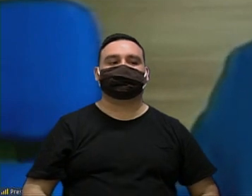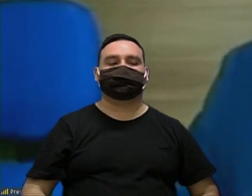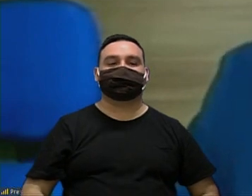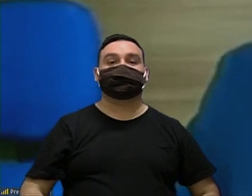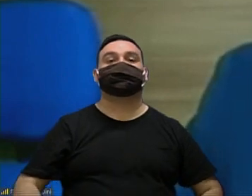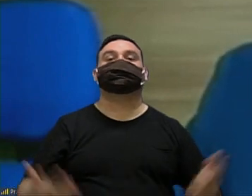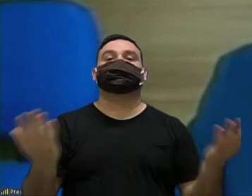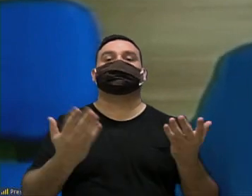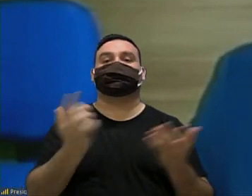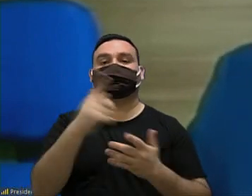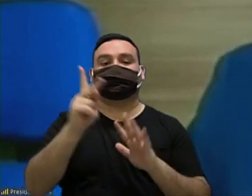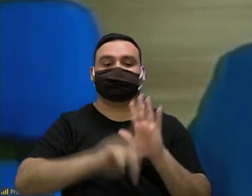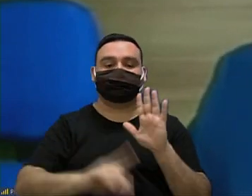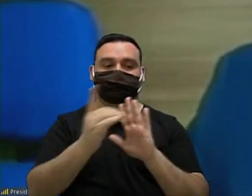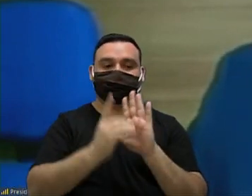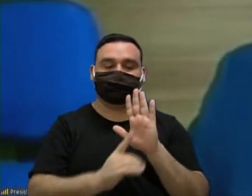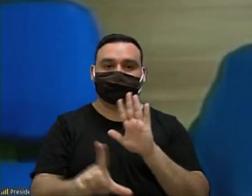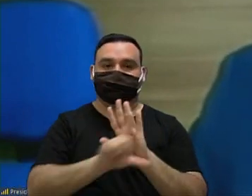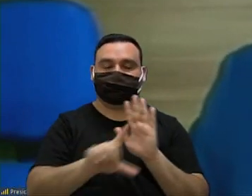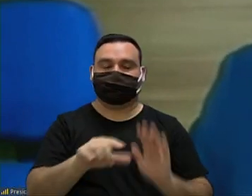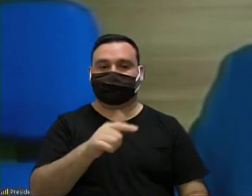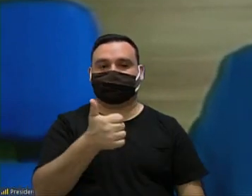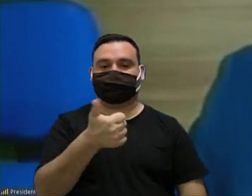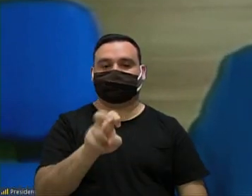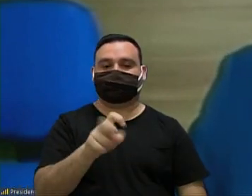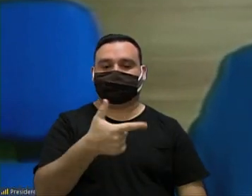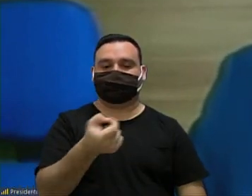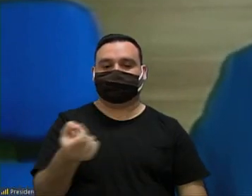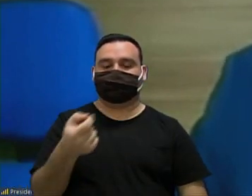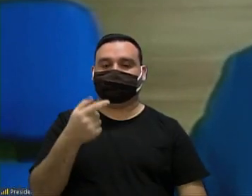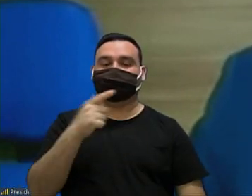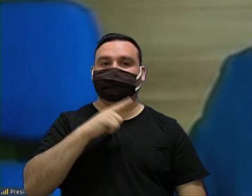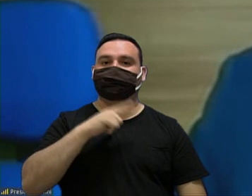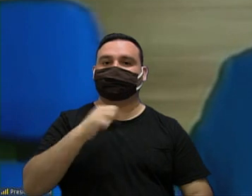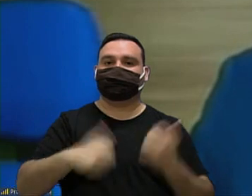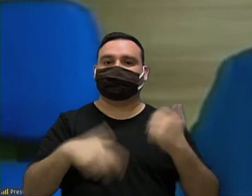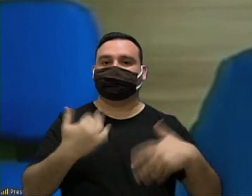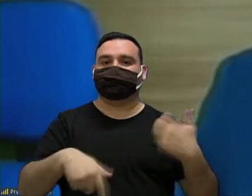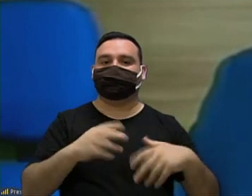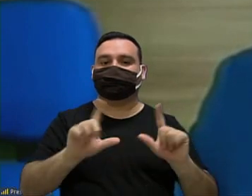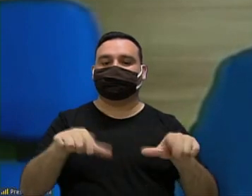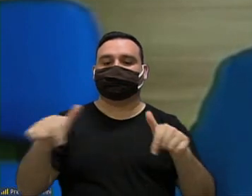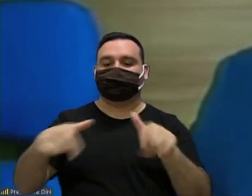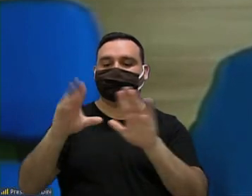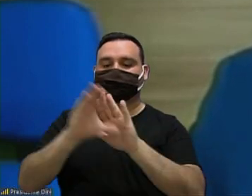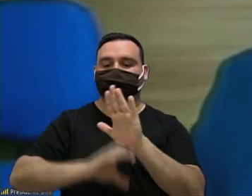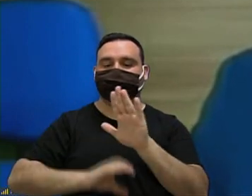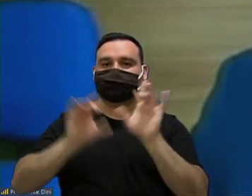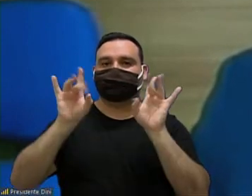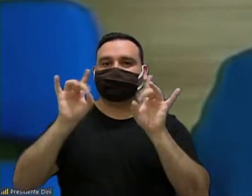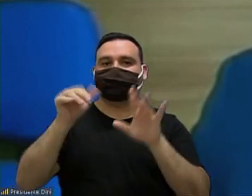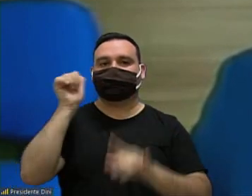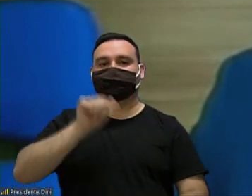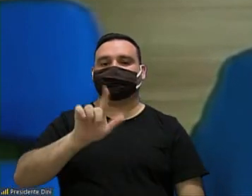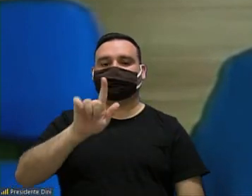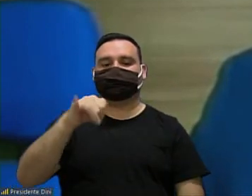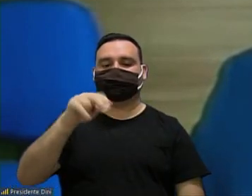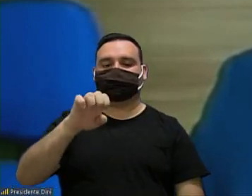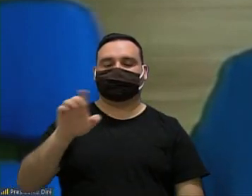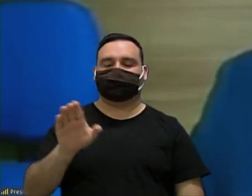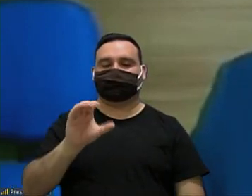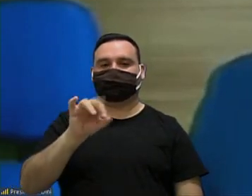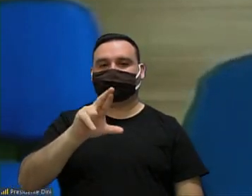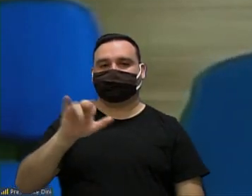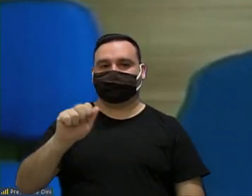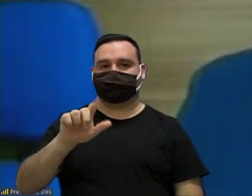projeto de decreto legislativo número 15 2020 do vereador Anselmo Rolim Neto dispõe sobre a concessão de título da Sorocabana senhora Giane Pereira de